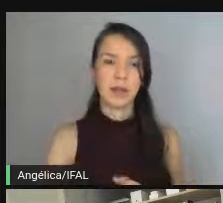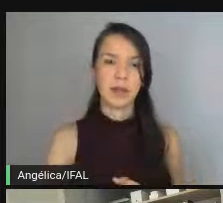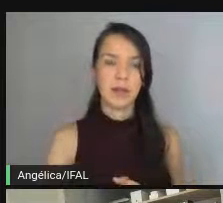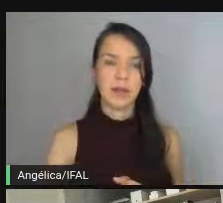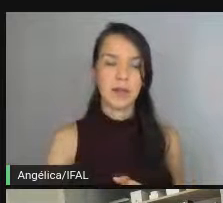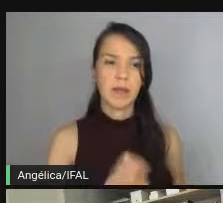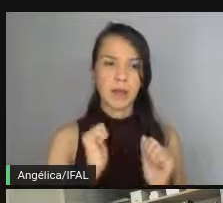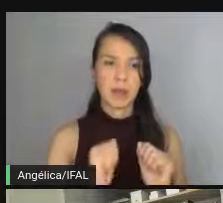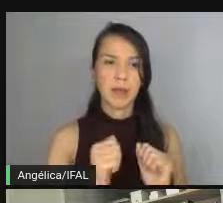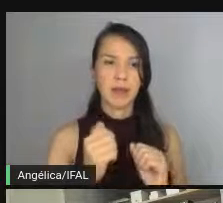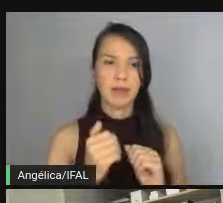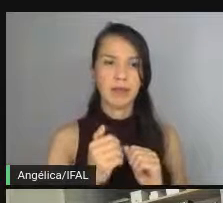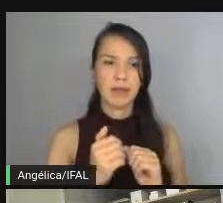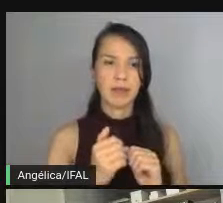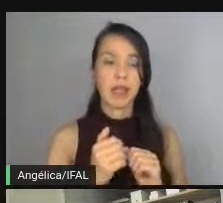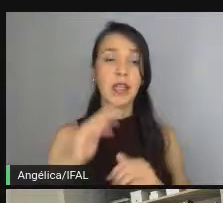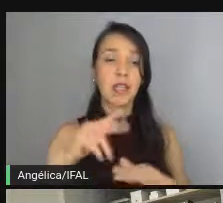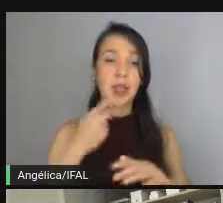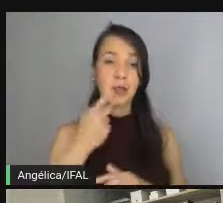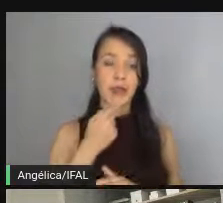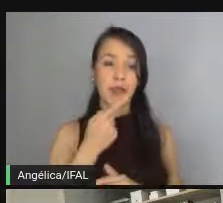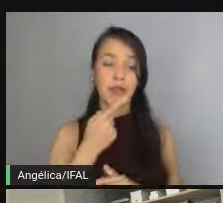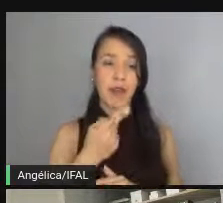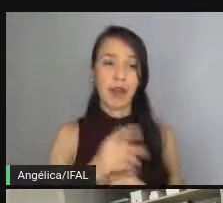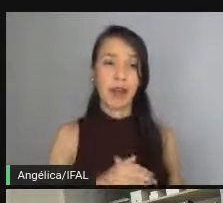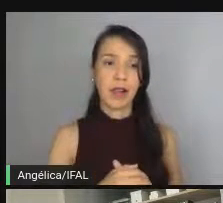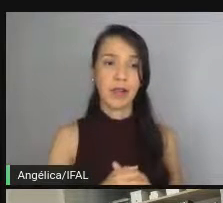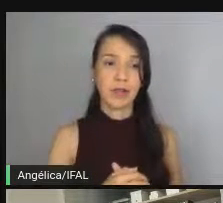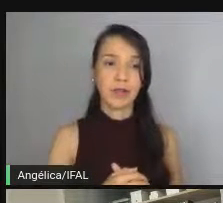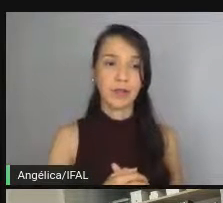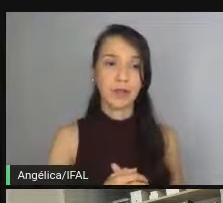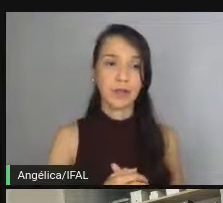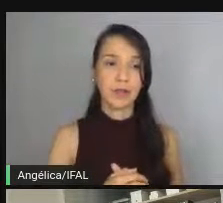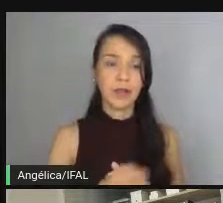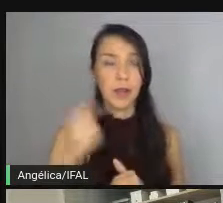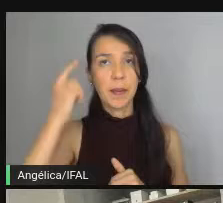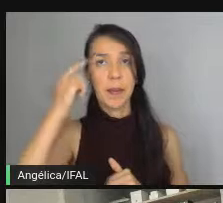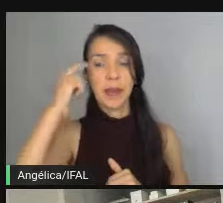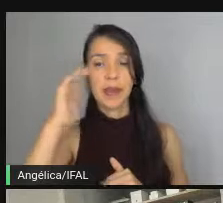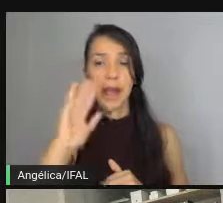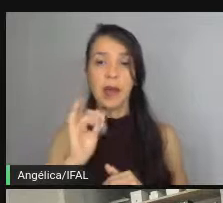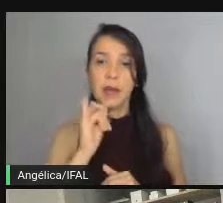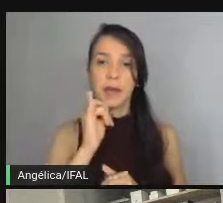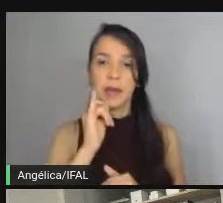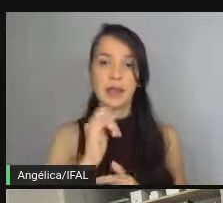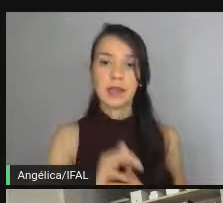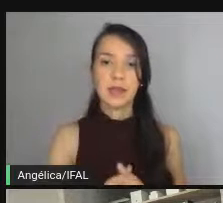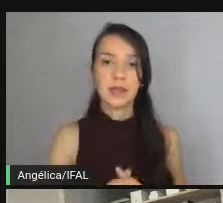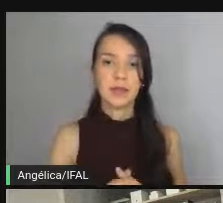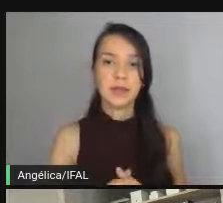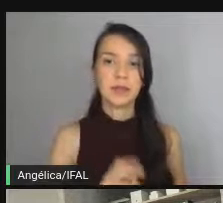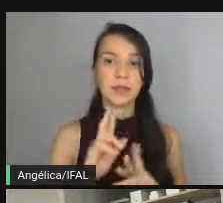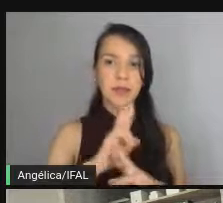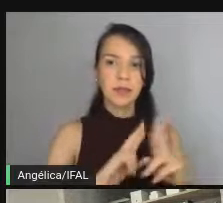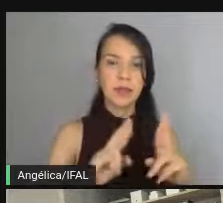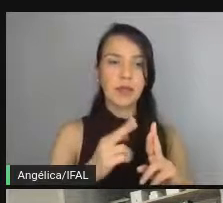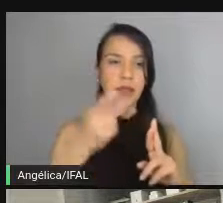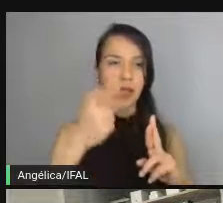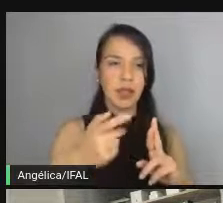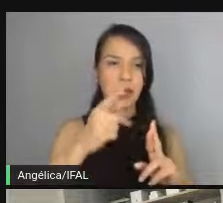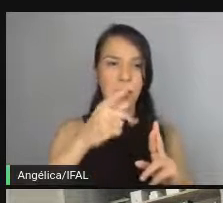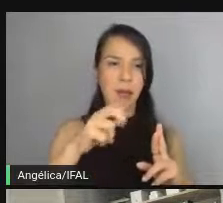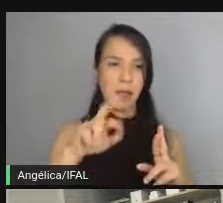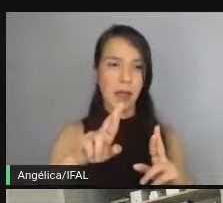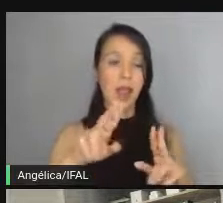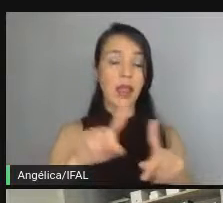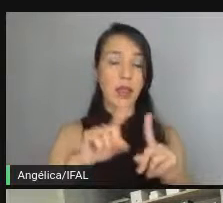Pode falar. Eu costumo falar... costumo pensar com relação a isso. Acho